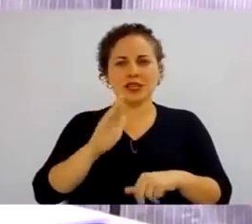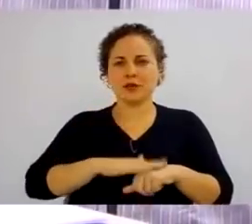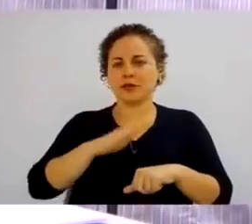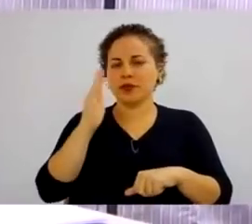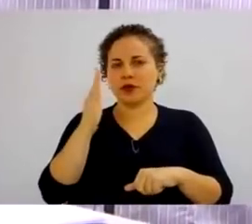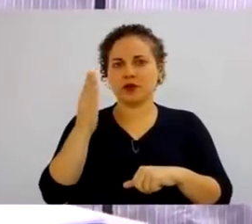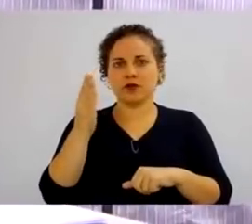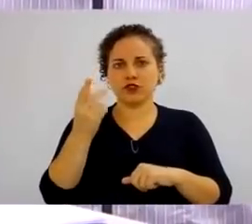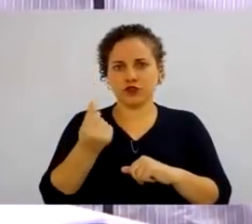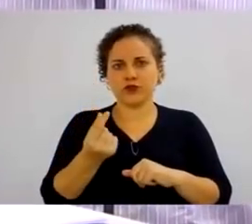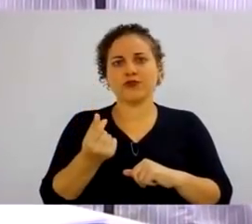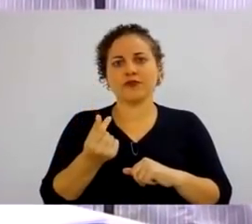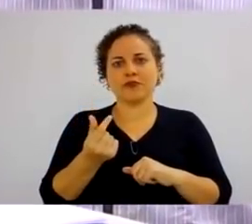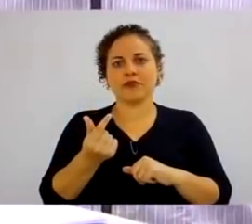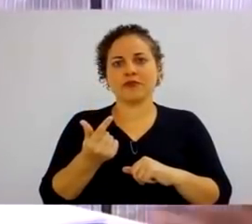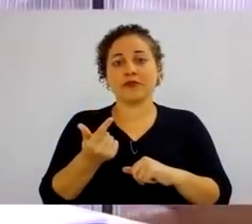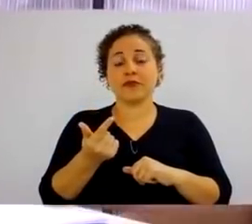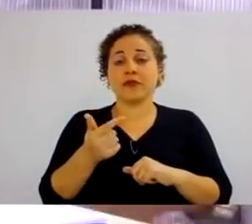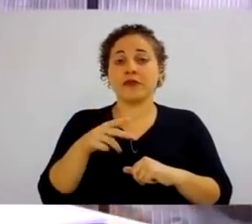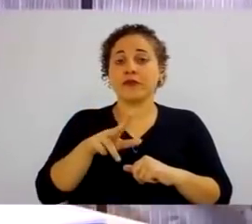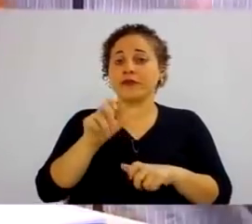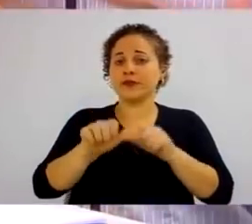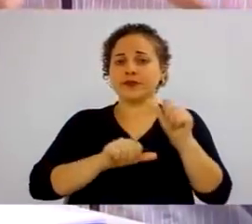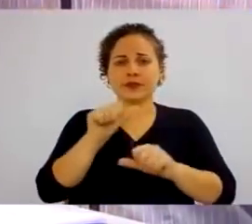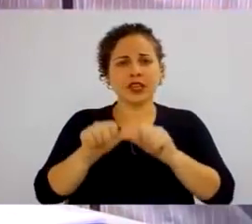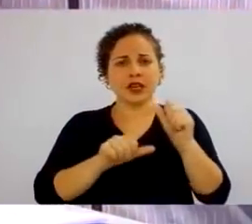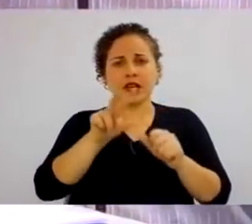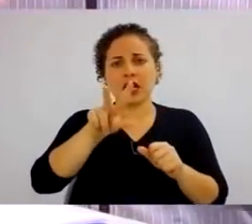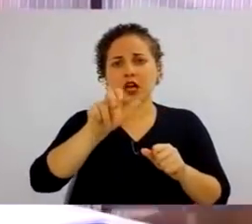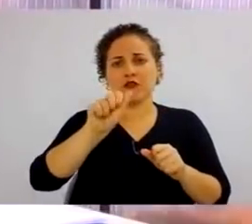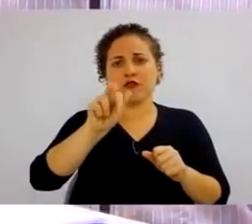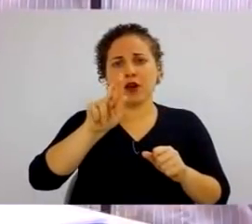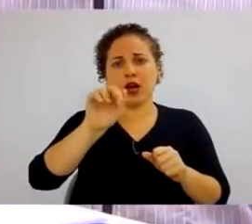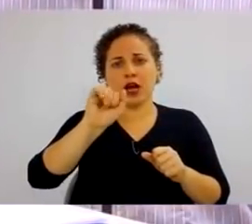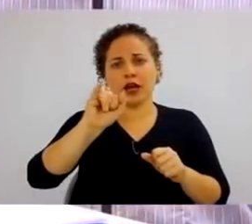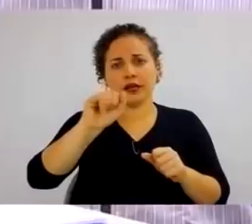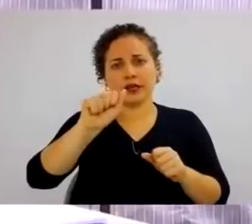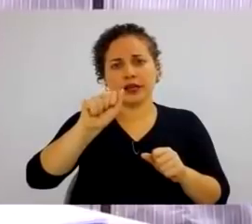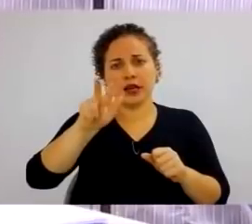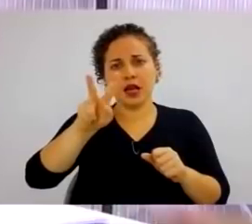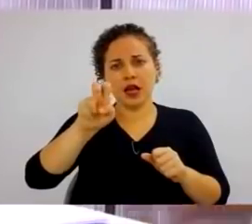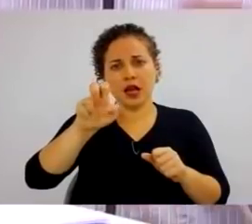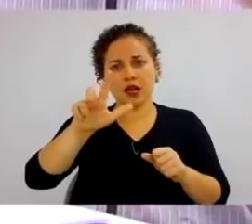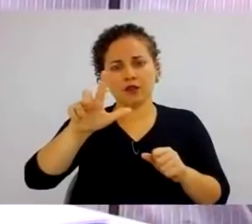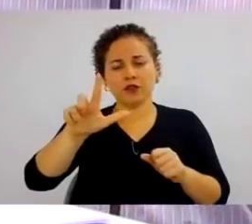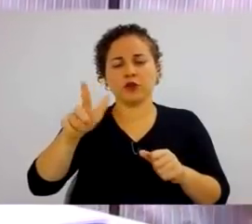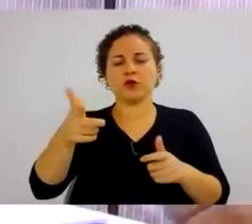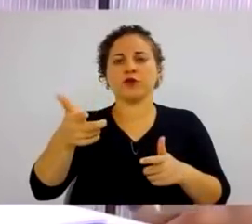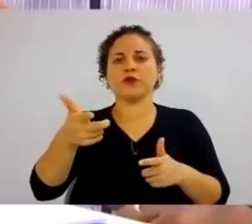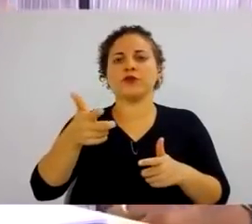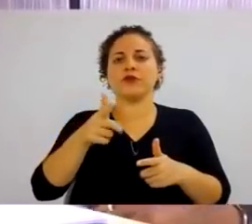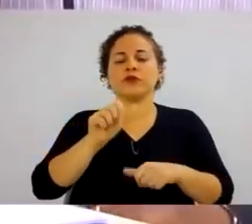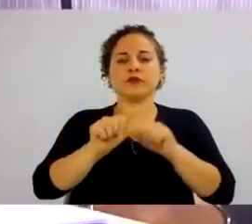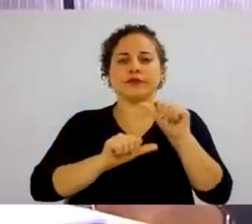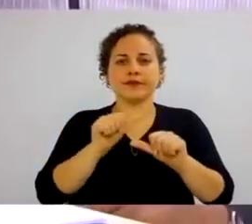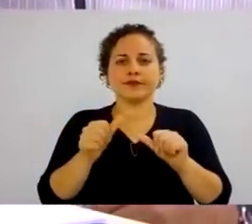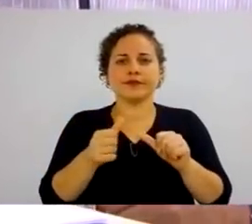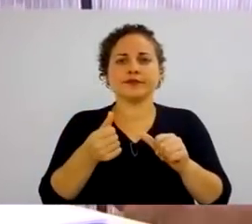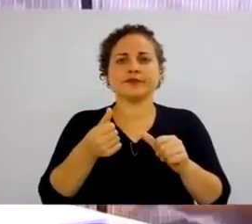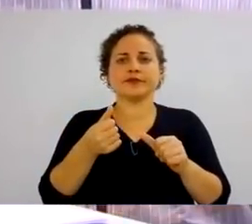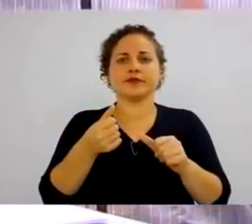A parte da remuneração variável, né, ela é decorrente de uma série de pré-requisitos. Inclui as sugestões premiadas,